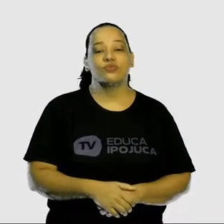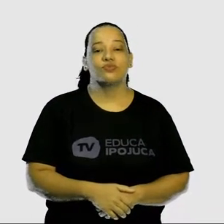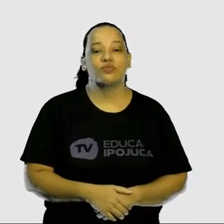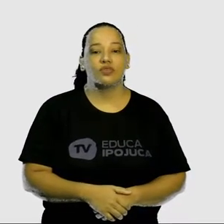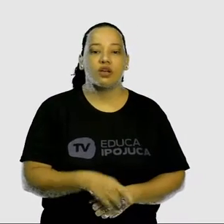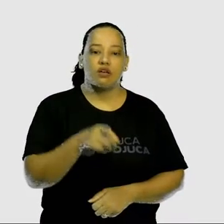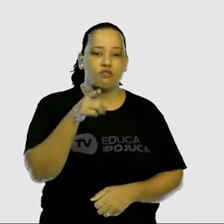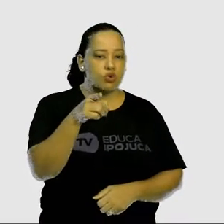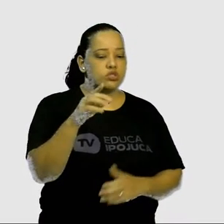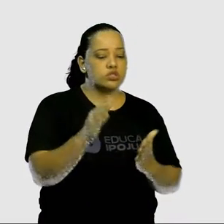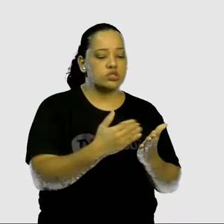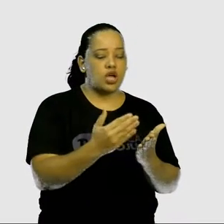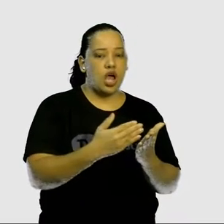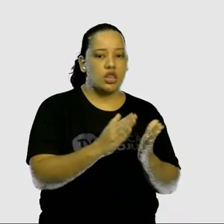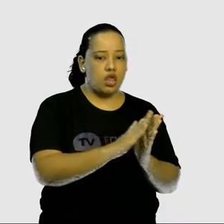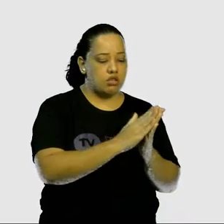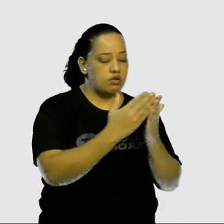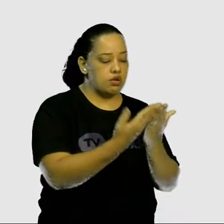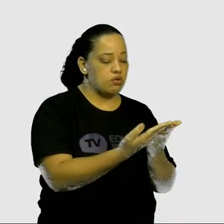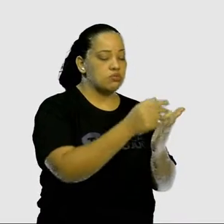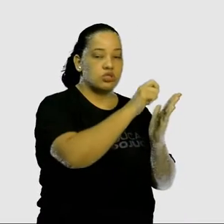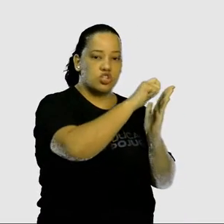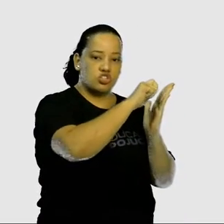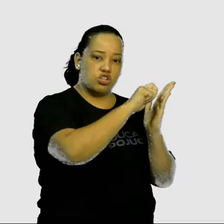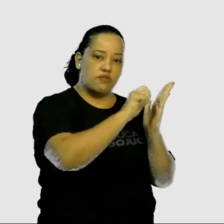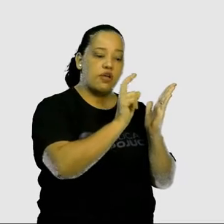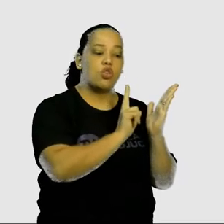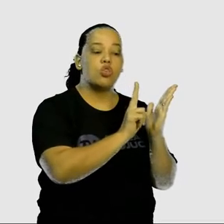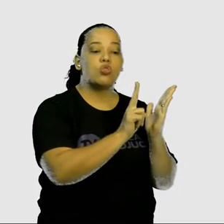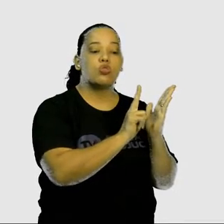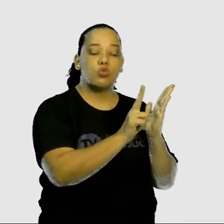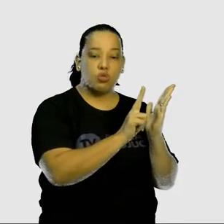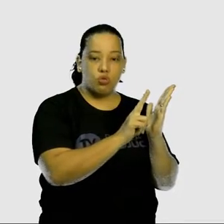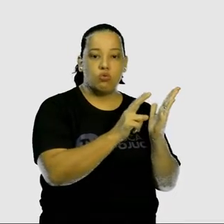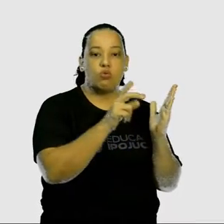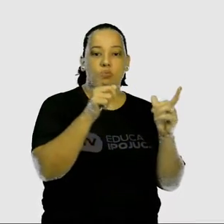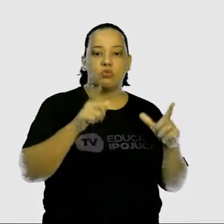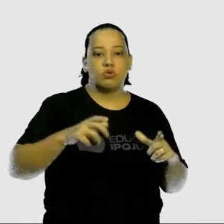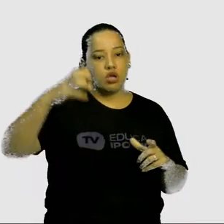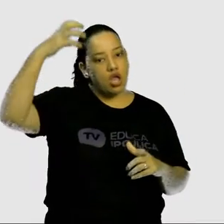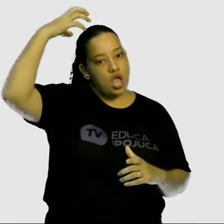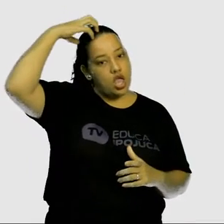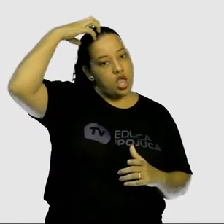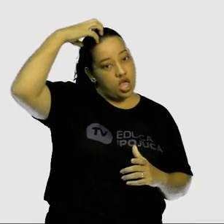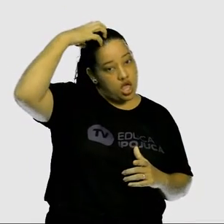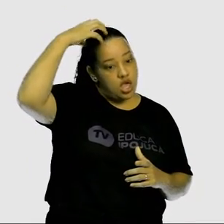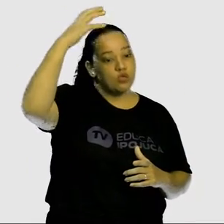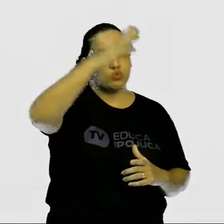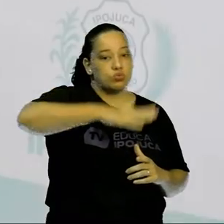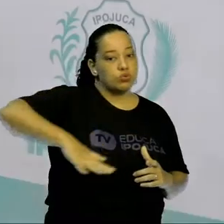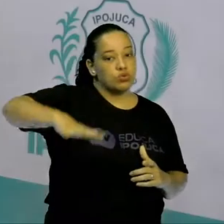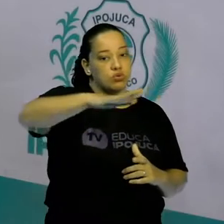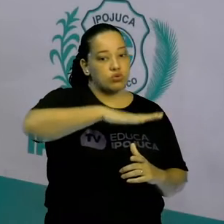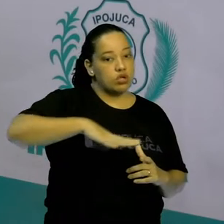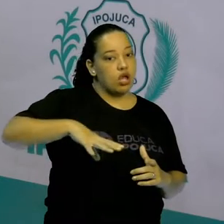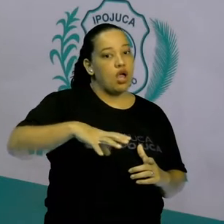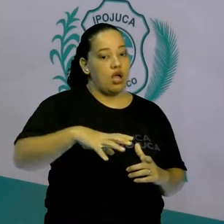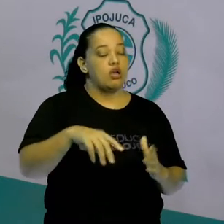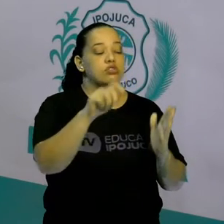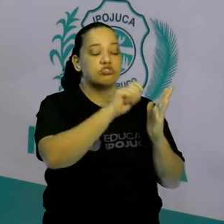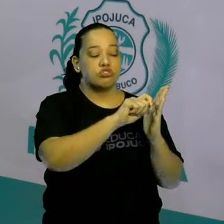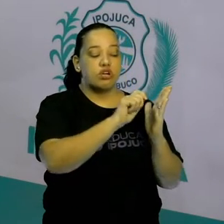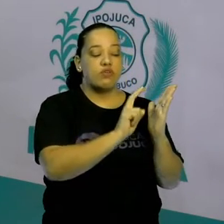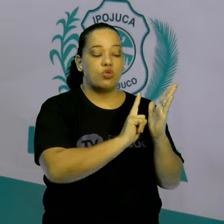Escreva em seu caderno o nome de um reino africano e como era a sua economia. Nós vimos aqui